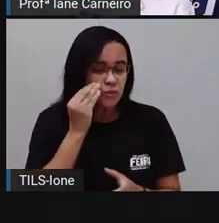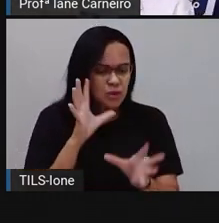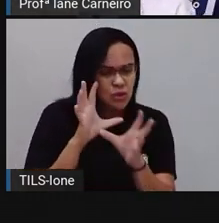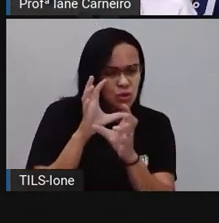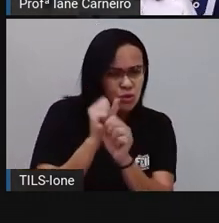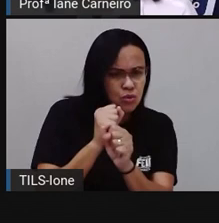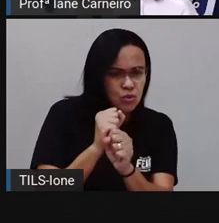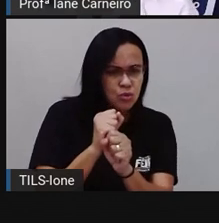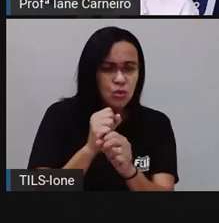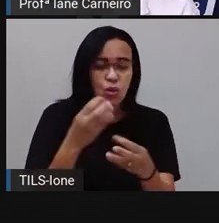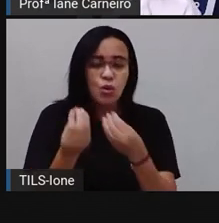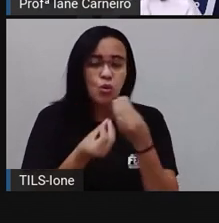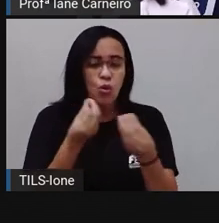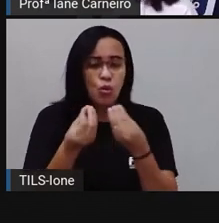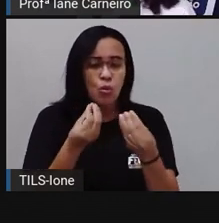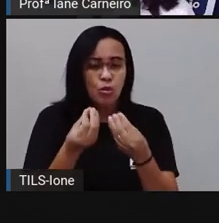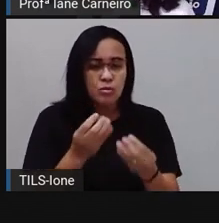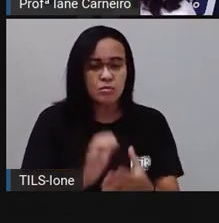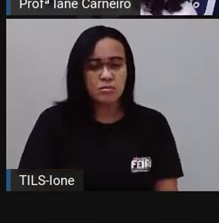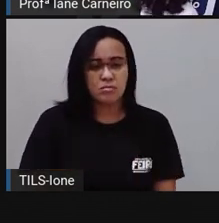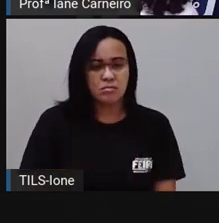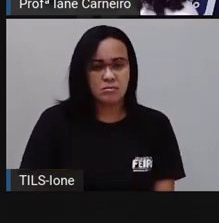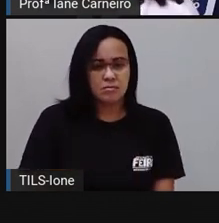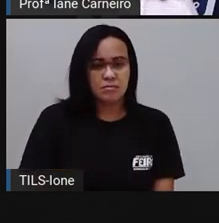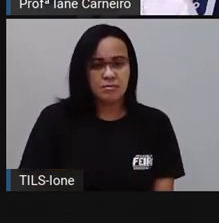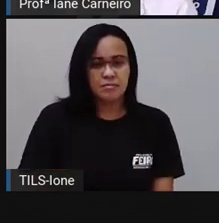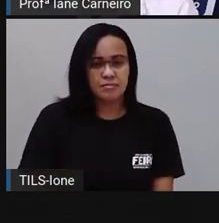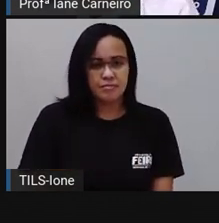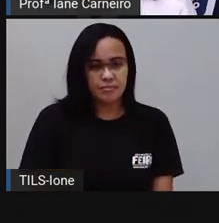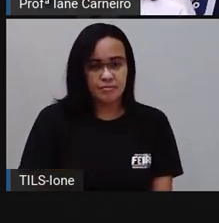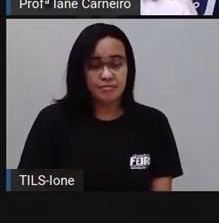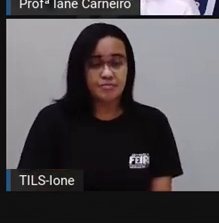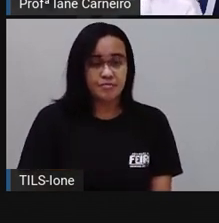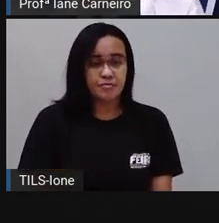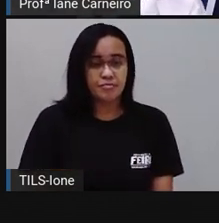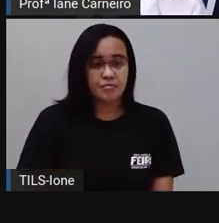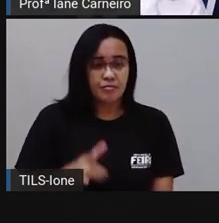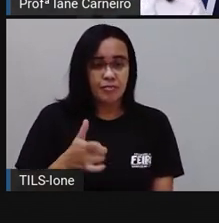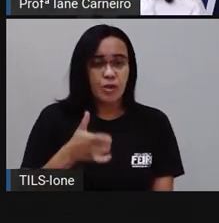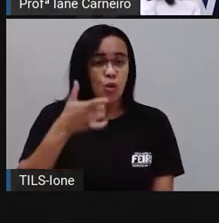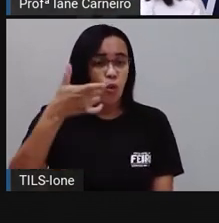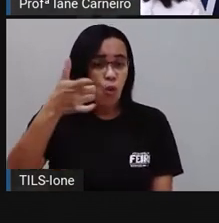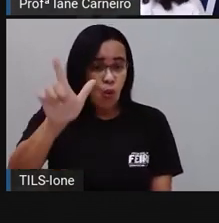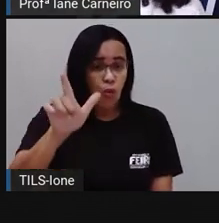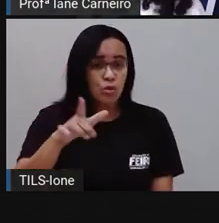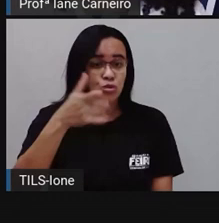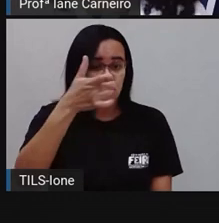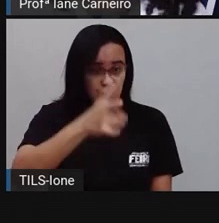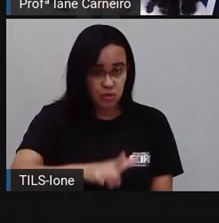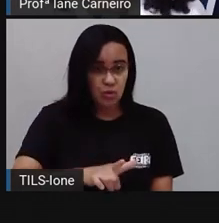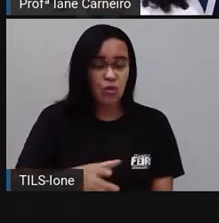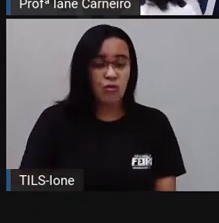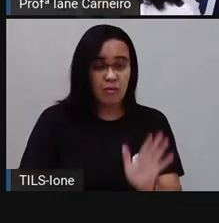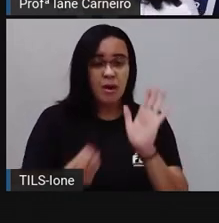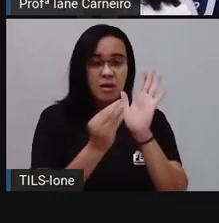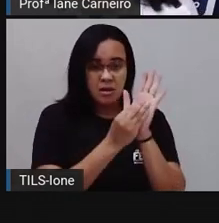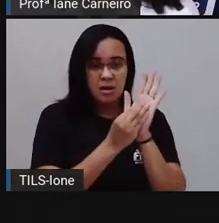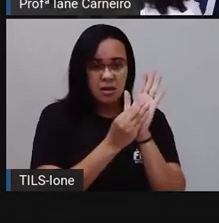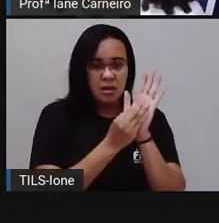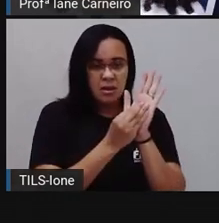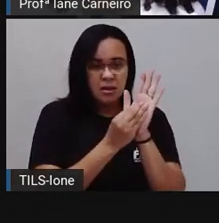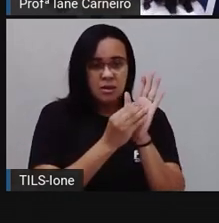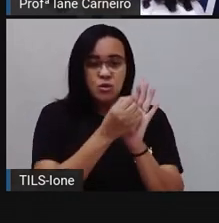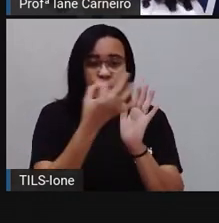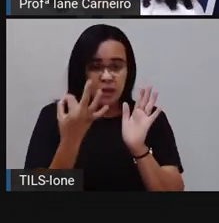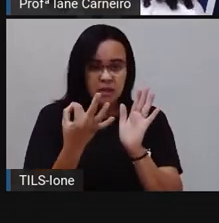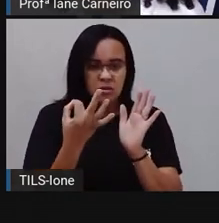o cálculo, né, da... De outra... Um cálculo que a gente vai acrescentar o valor, tá bom?